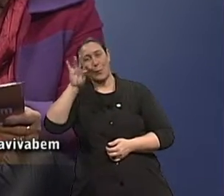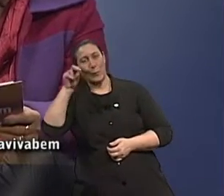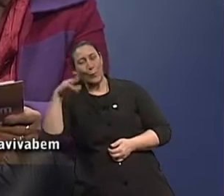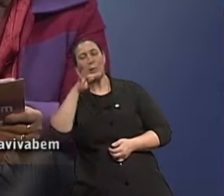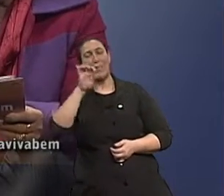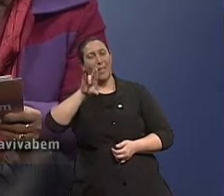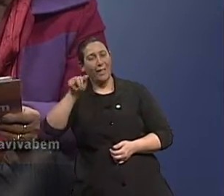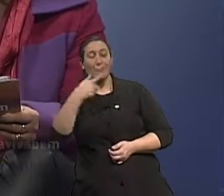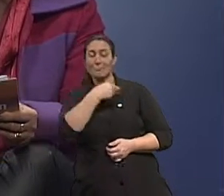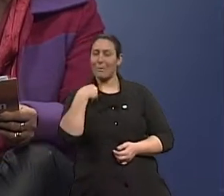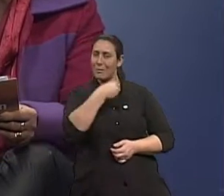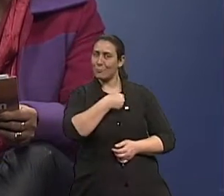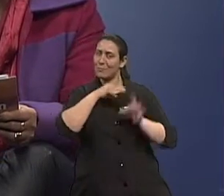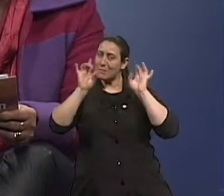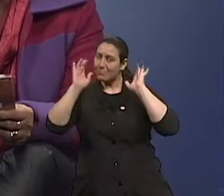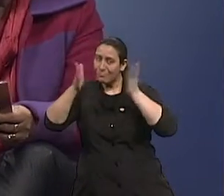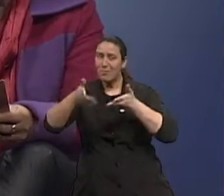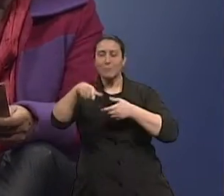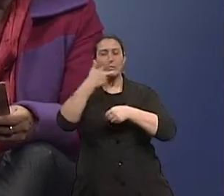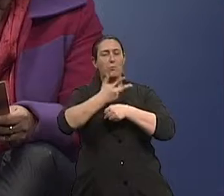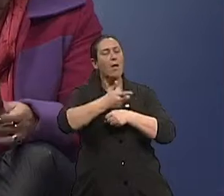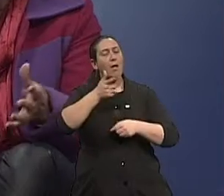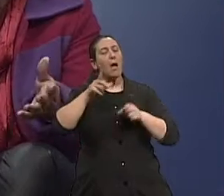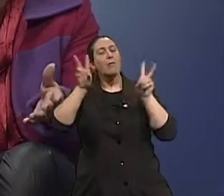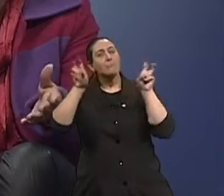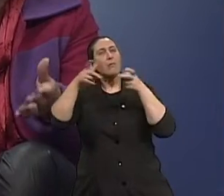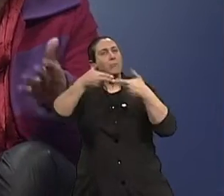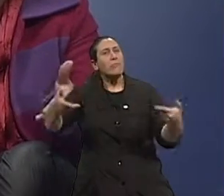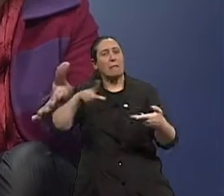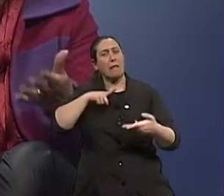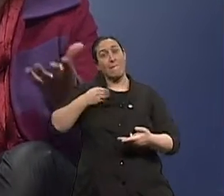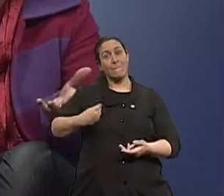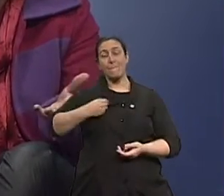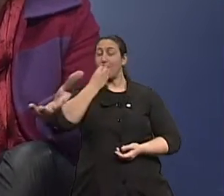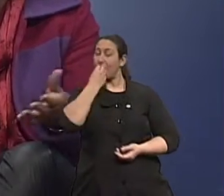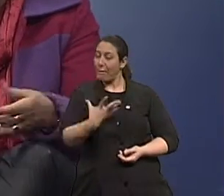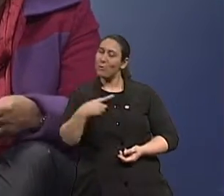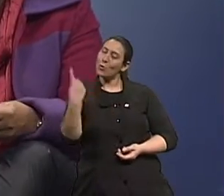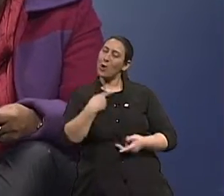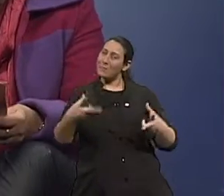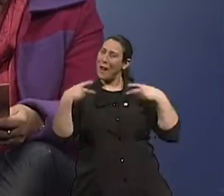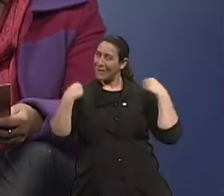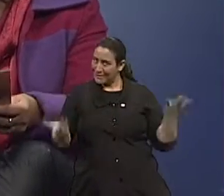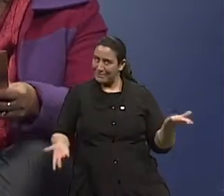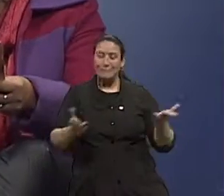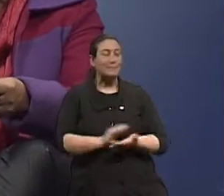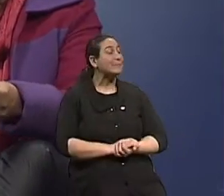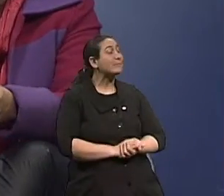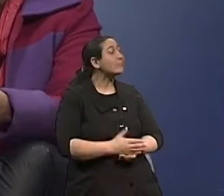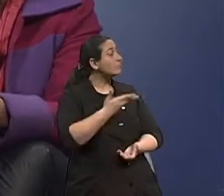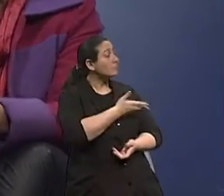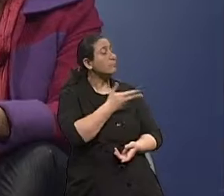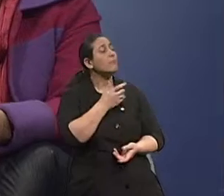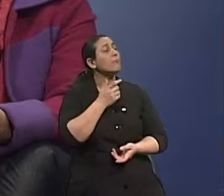fotos, com informações sobre o Viva Bem. E eu sempre digo Viva Bem, porque a gente merece, né? Dr. Newton, continuando